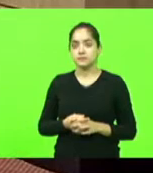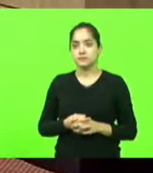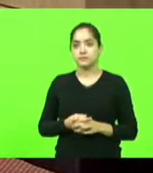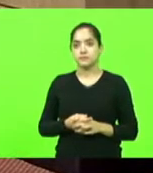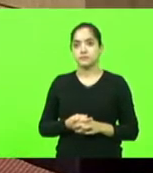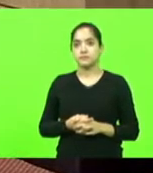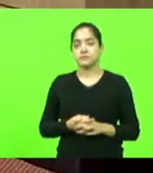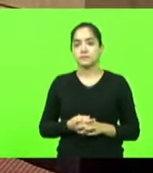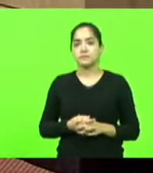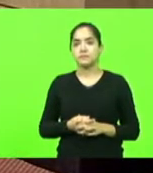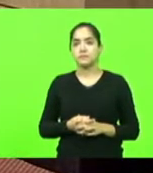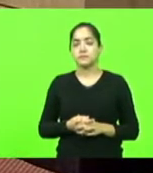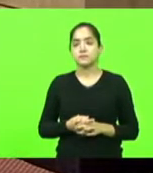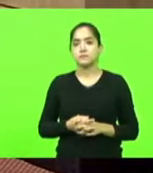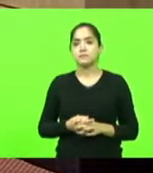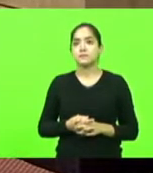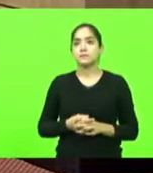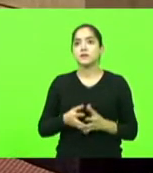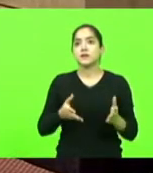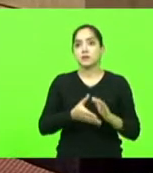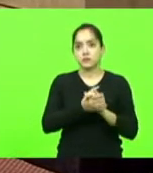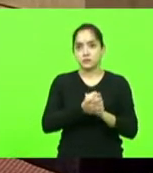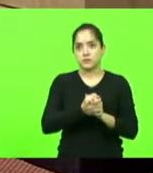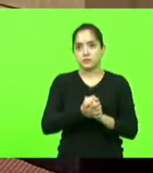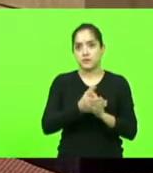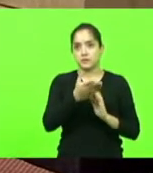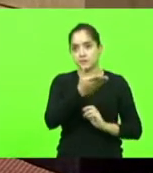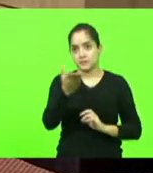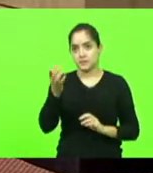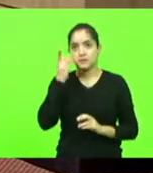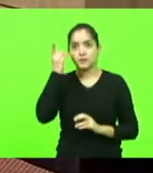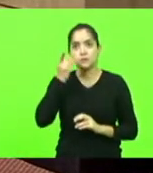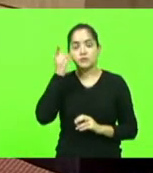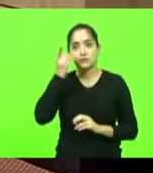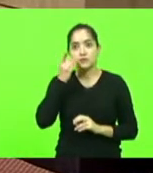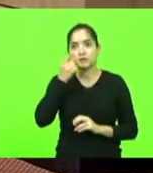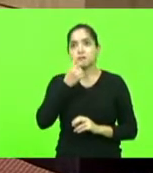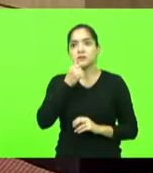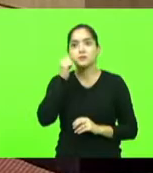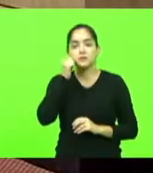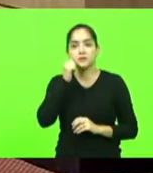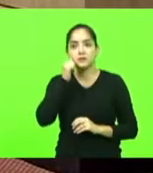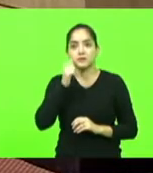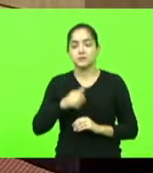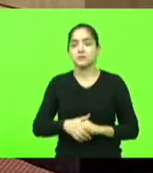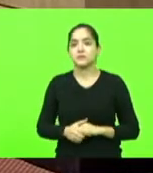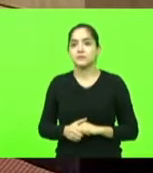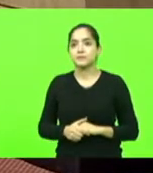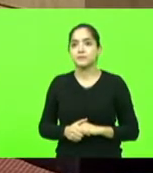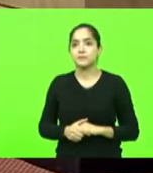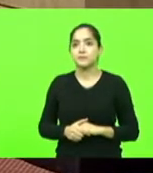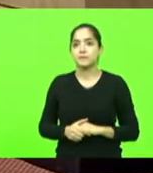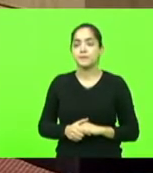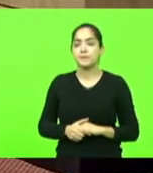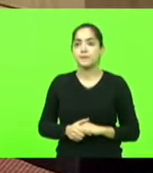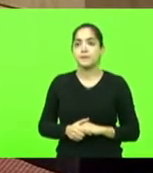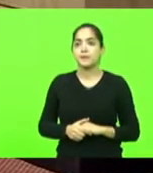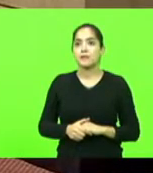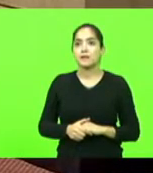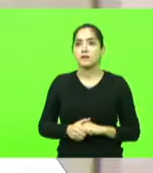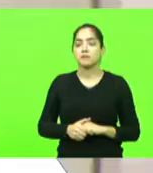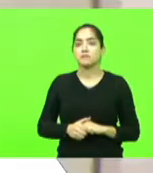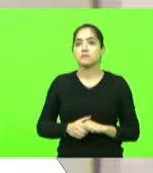Eu gostaria de cumprimentar as nossas deputadas, nossos deputados, e com muita